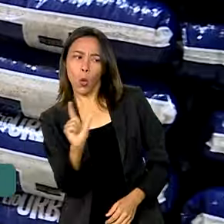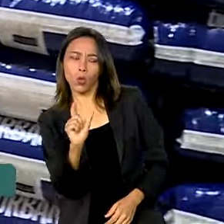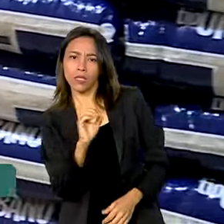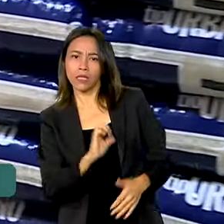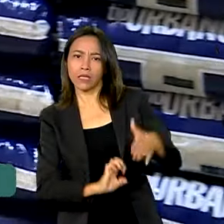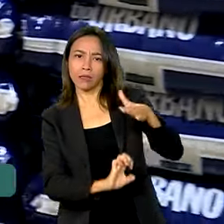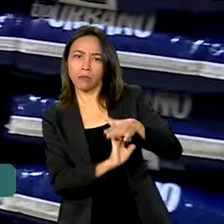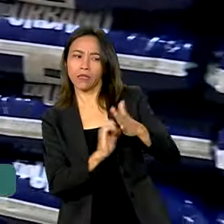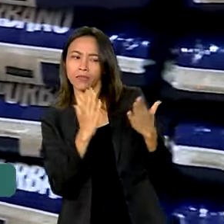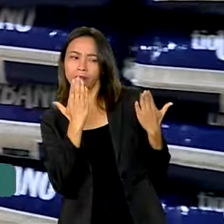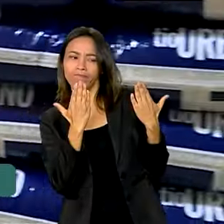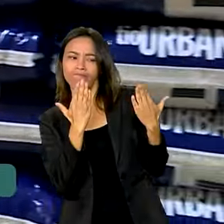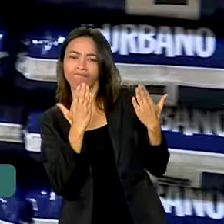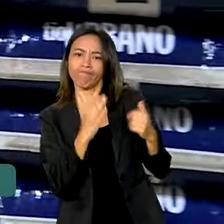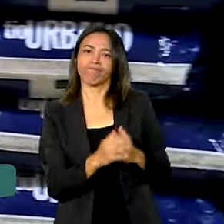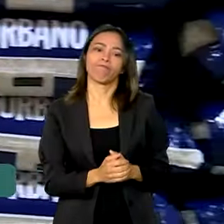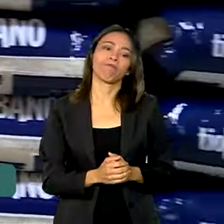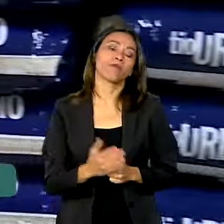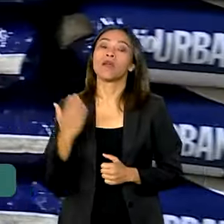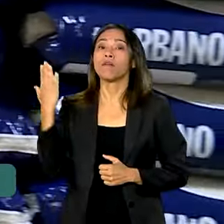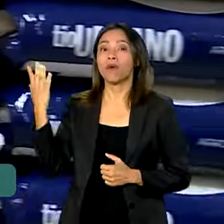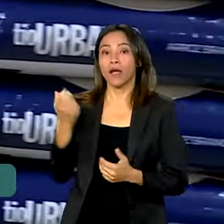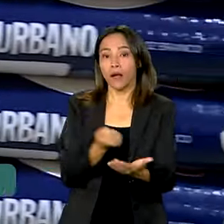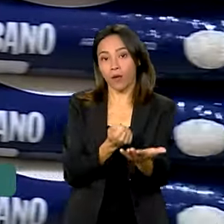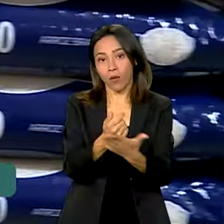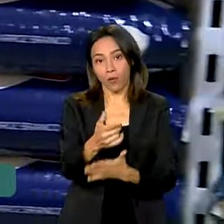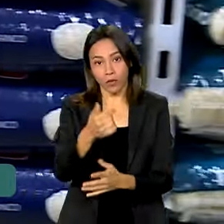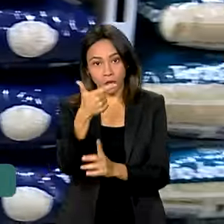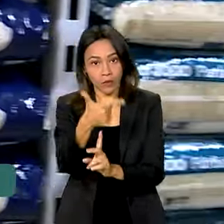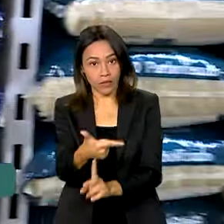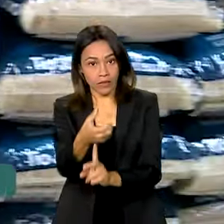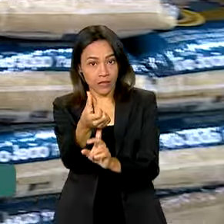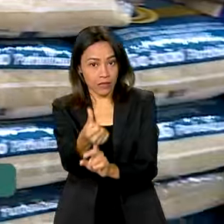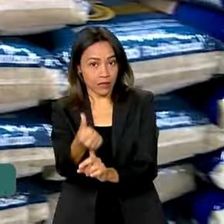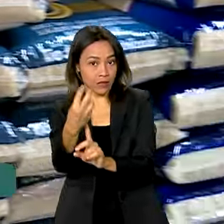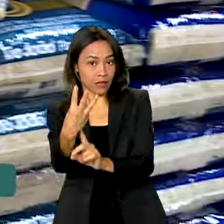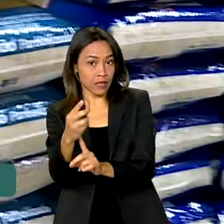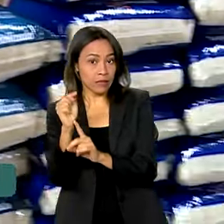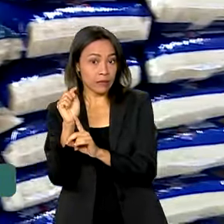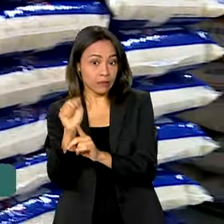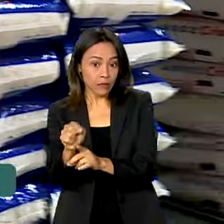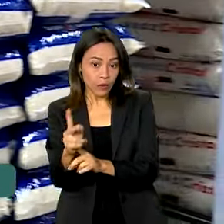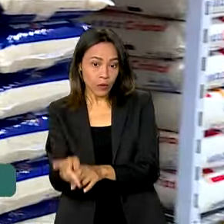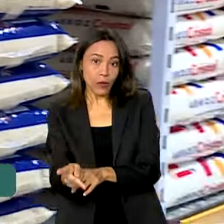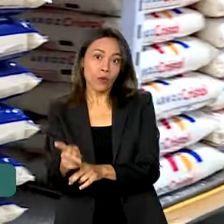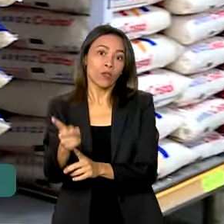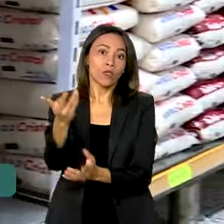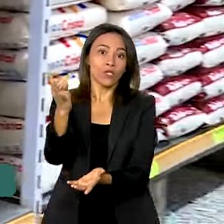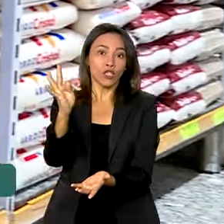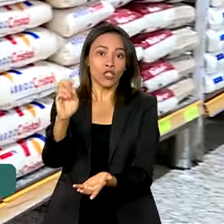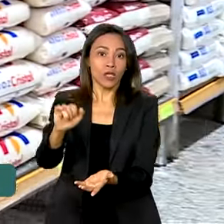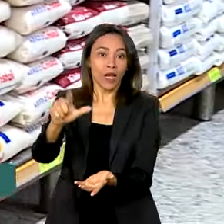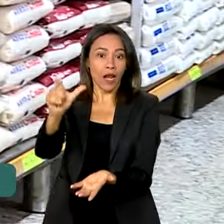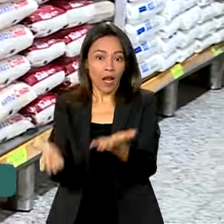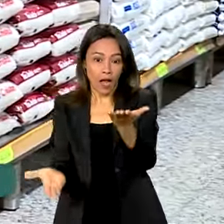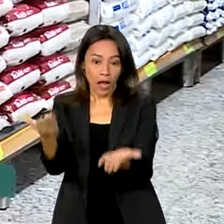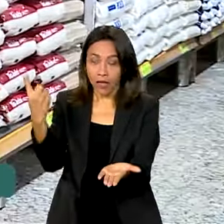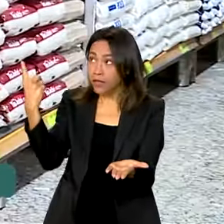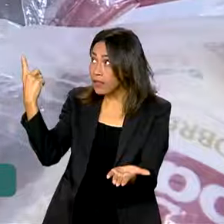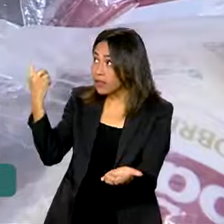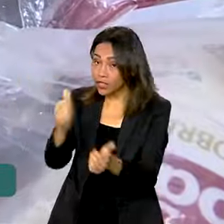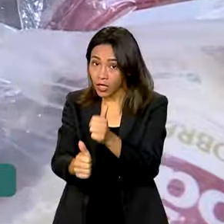Com a anulação do leilão para a compra de 263 mil toneladas de arroz importado, o governo vai agora